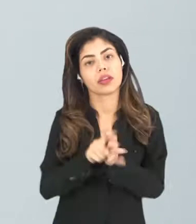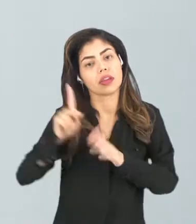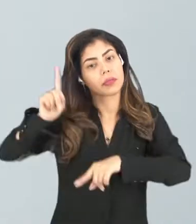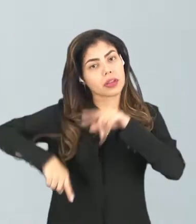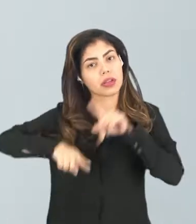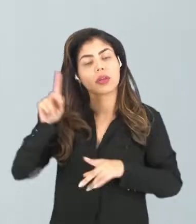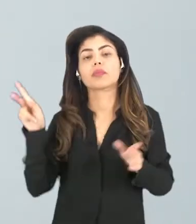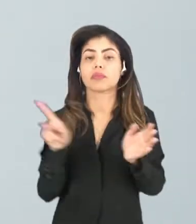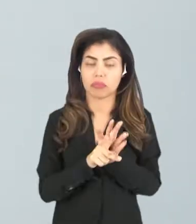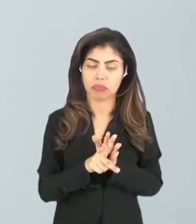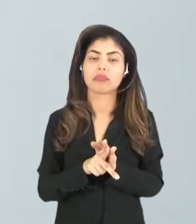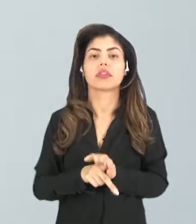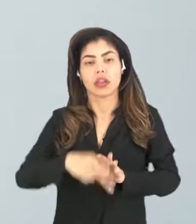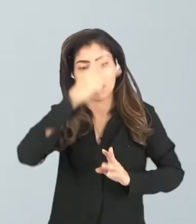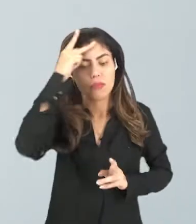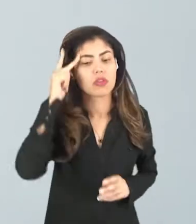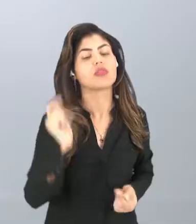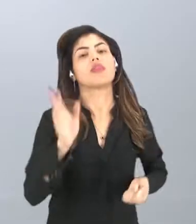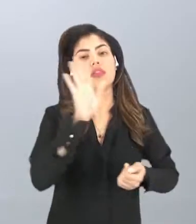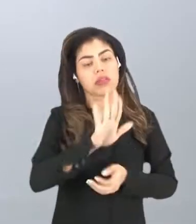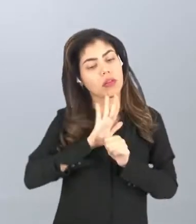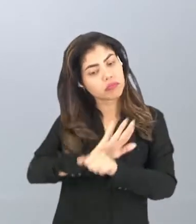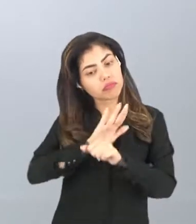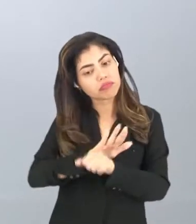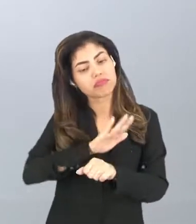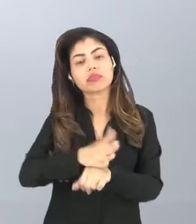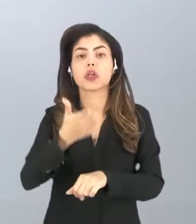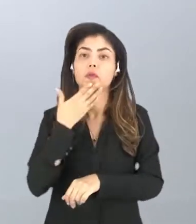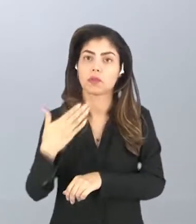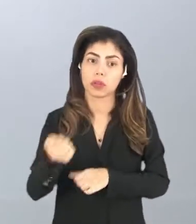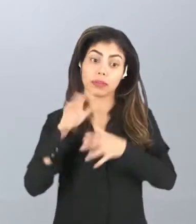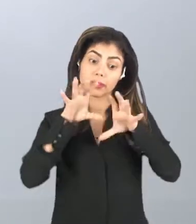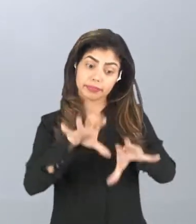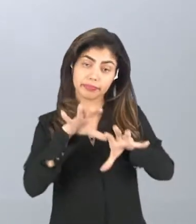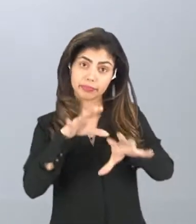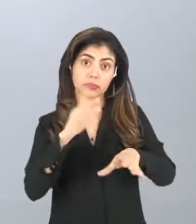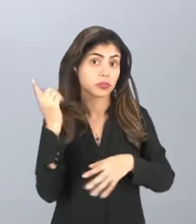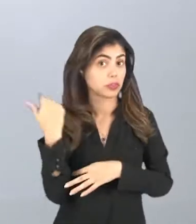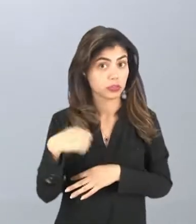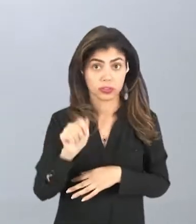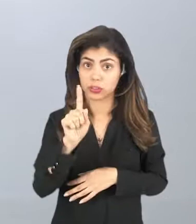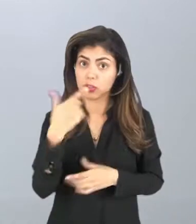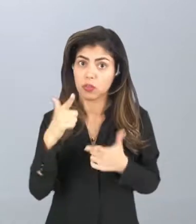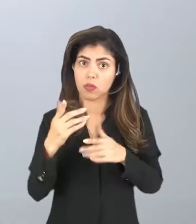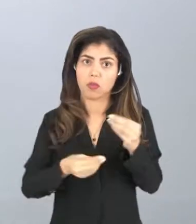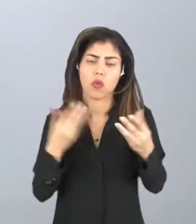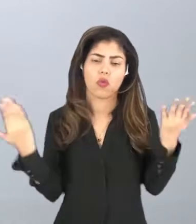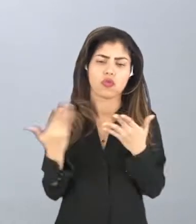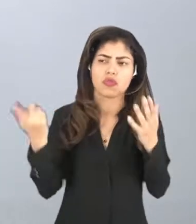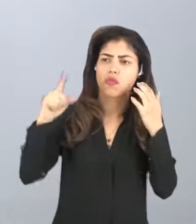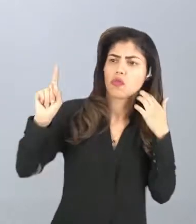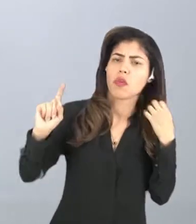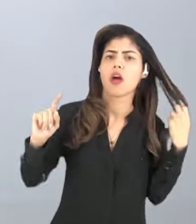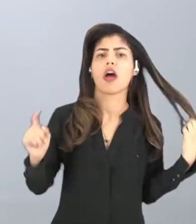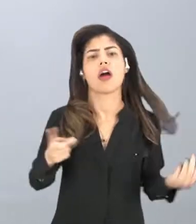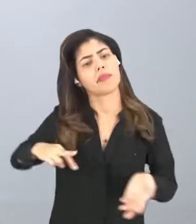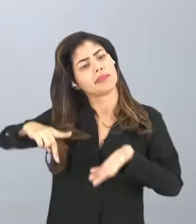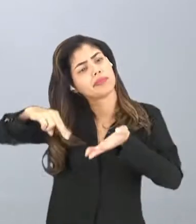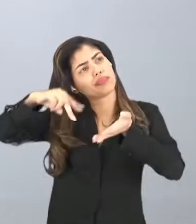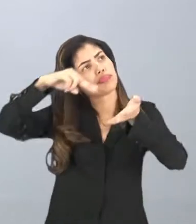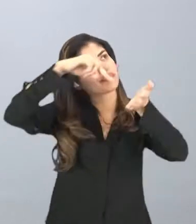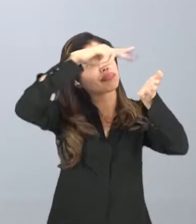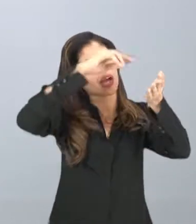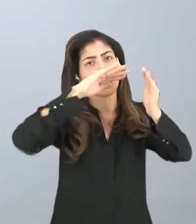seguros, pessoas treinadas e capacitadas para aquilo, né? Não adianta eu falar assim, ah, hoje eu vou escalar uma